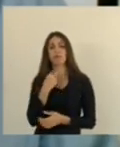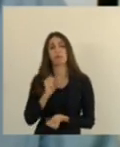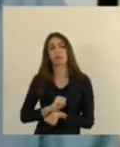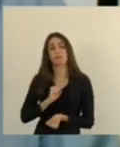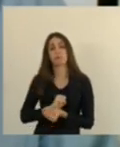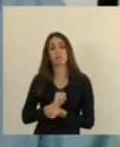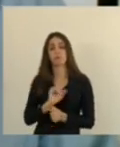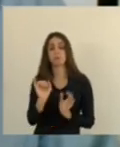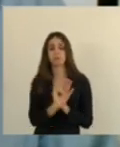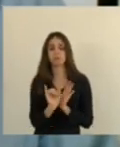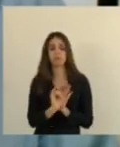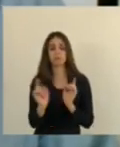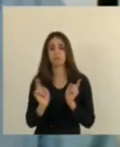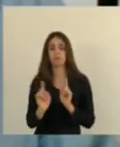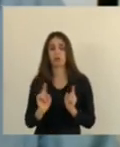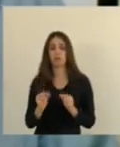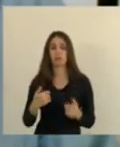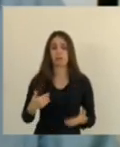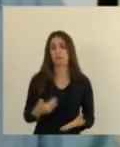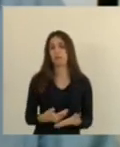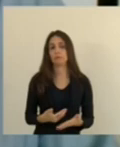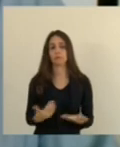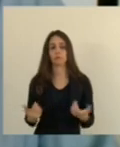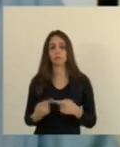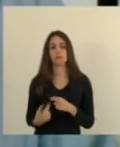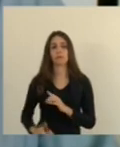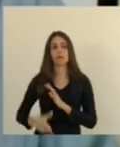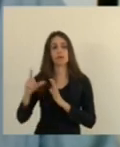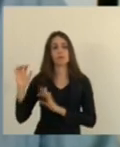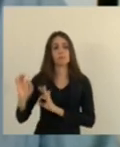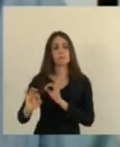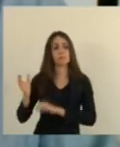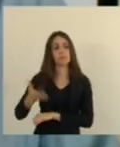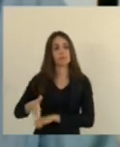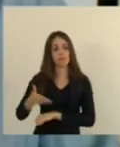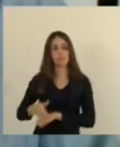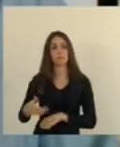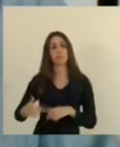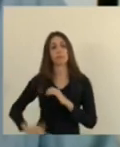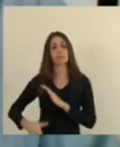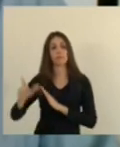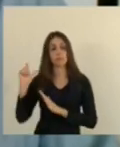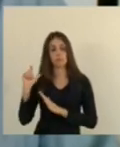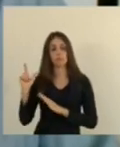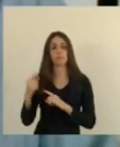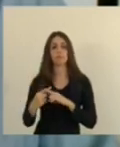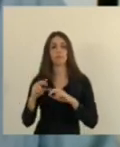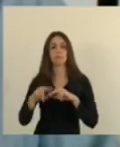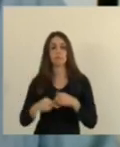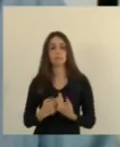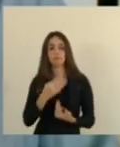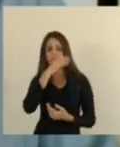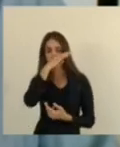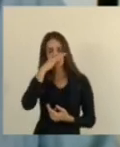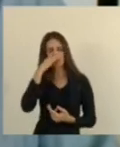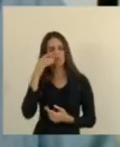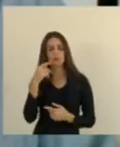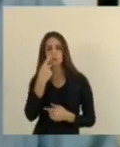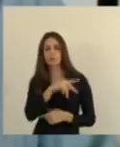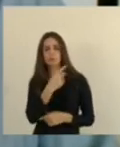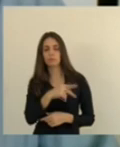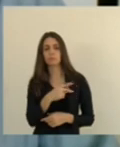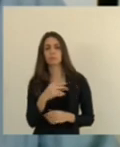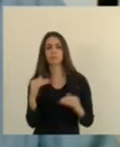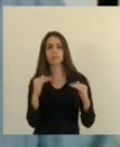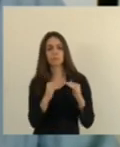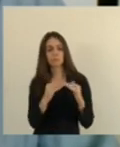muitas vezes se ficar muito em cima da hora não dá tempo para se preparar então é atendendo a vossa excelência e atendendo a quem queira